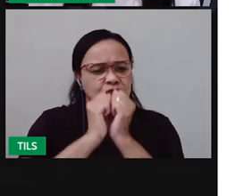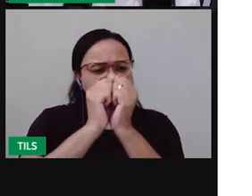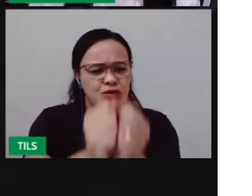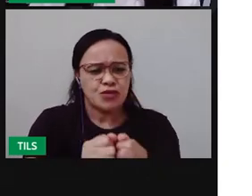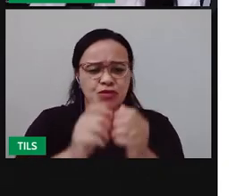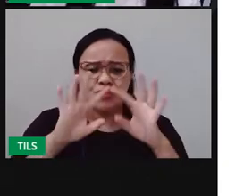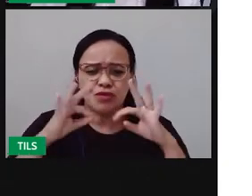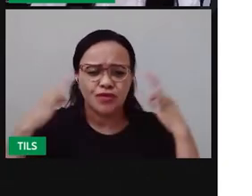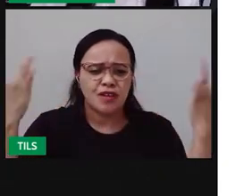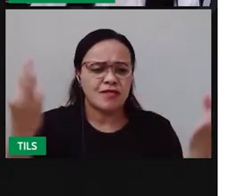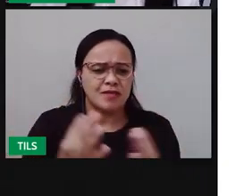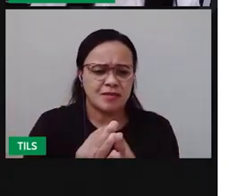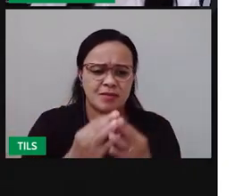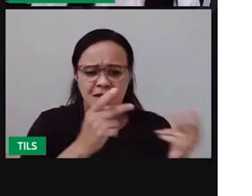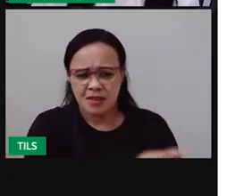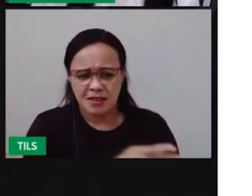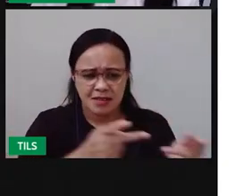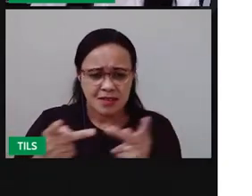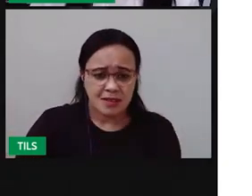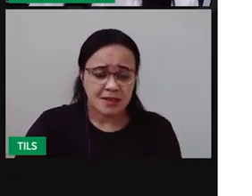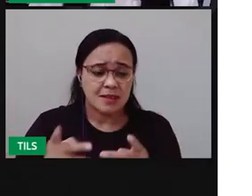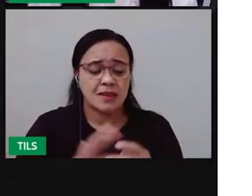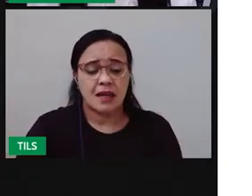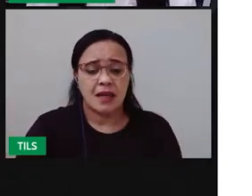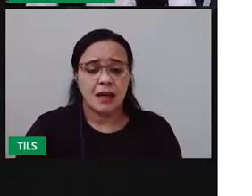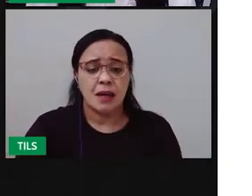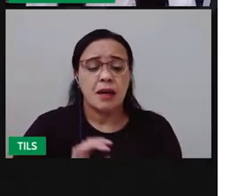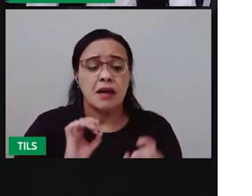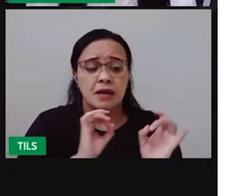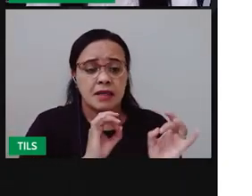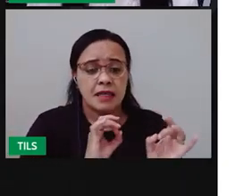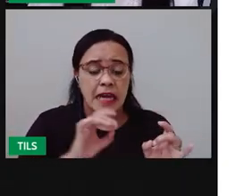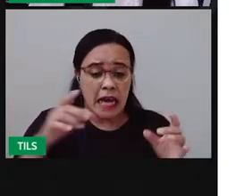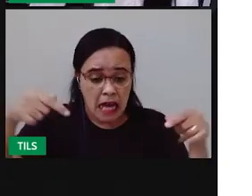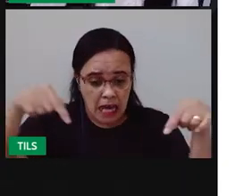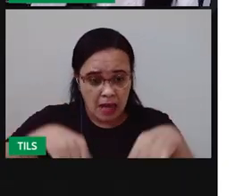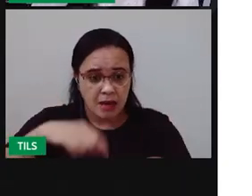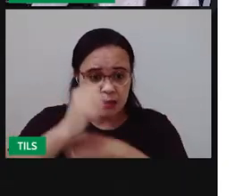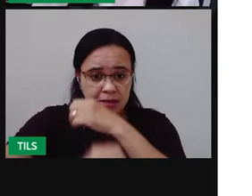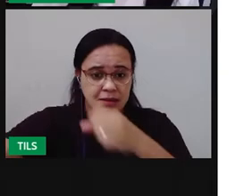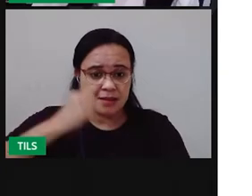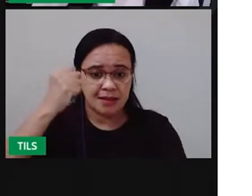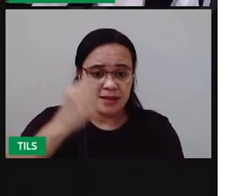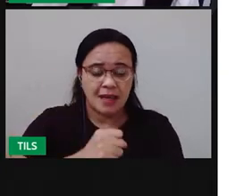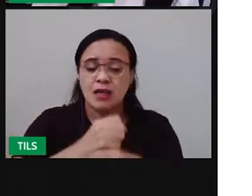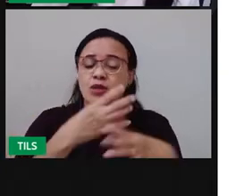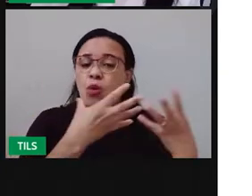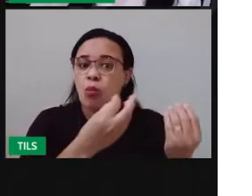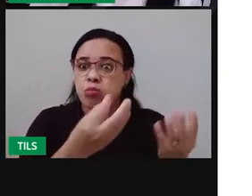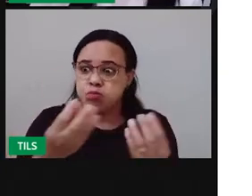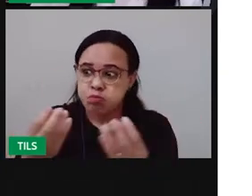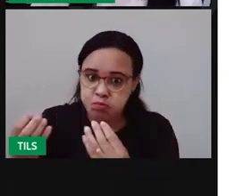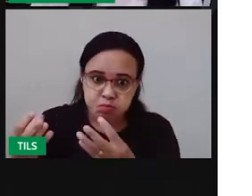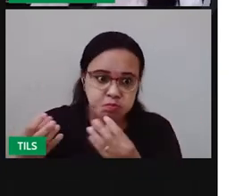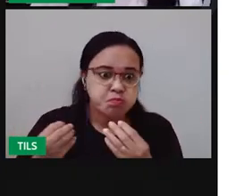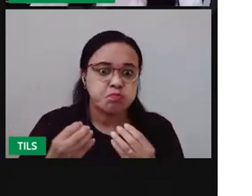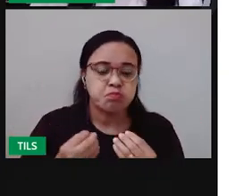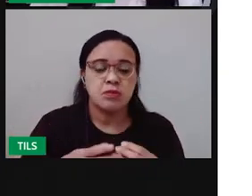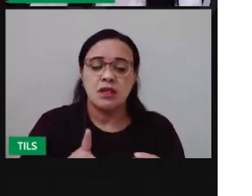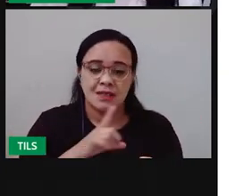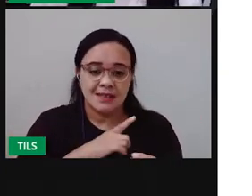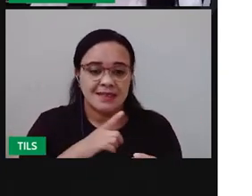tradição no cultivo de plantas e este ano muitas novidades estão disponíveis no seu estande olha